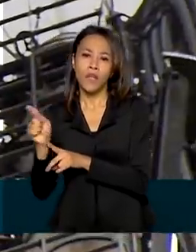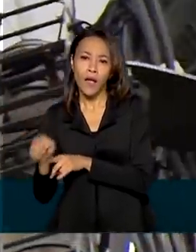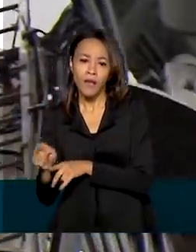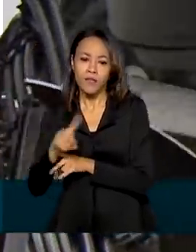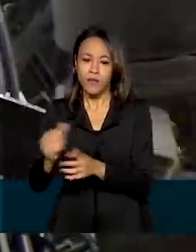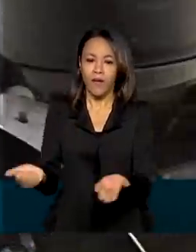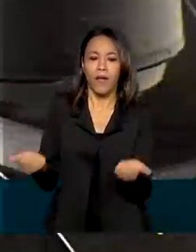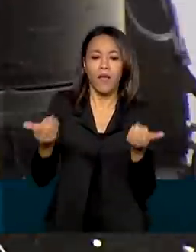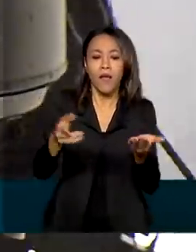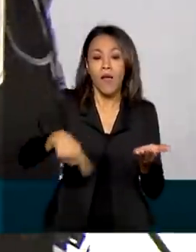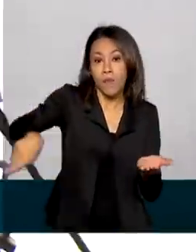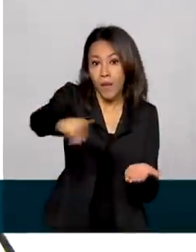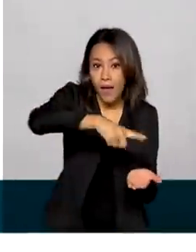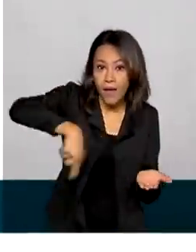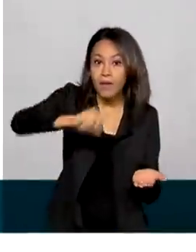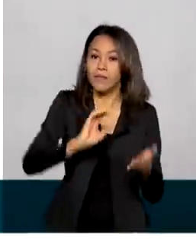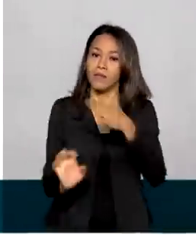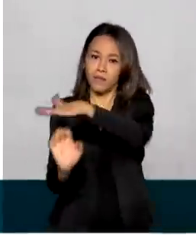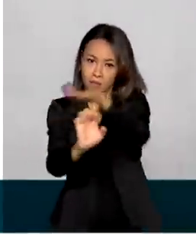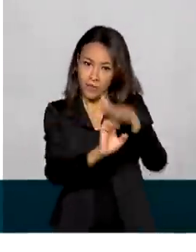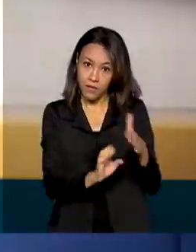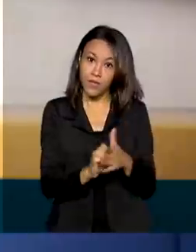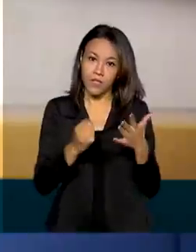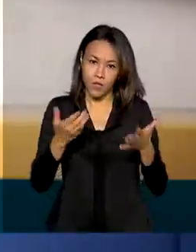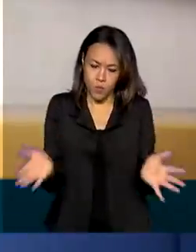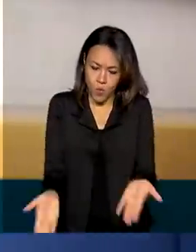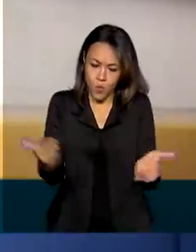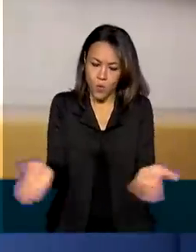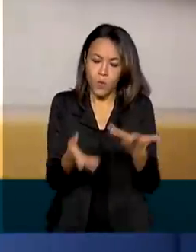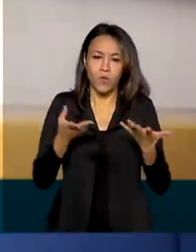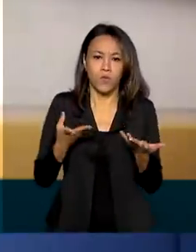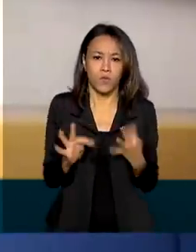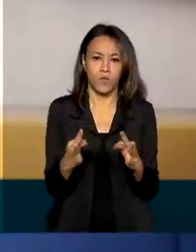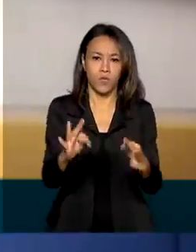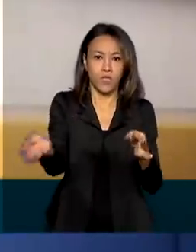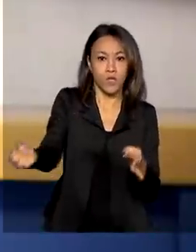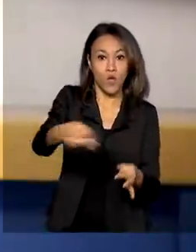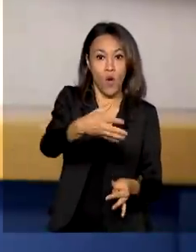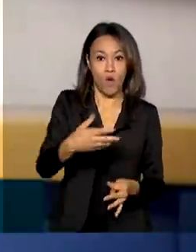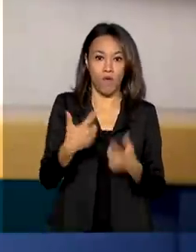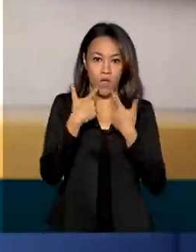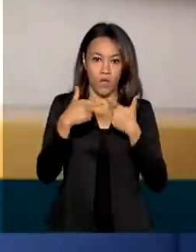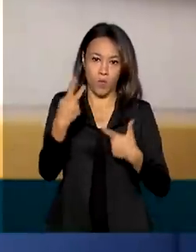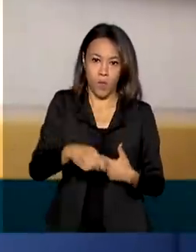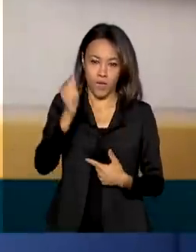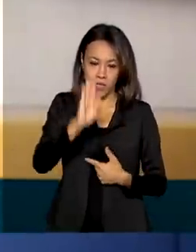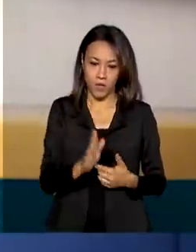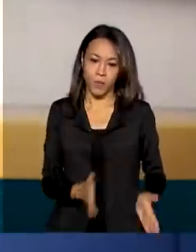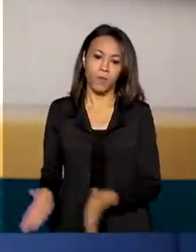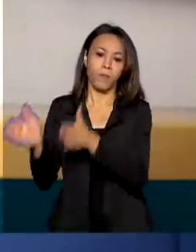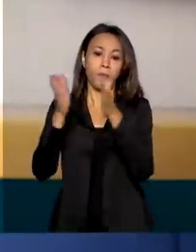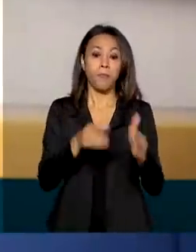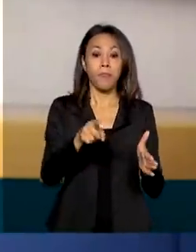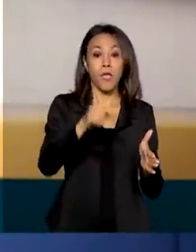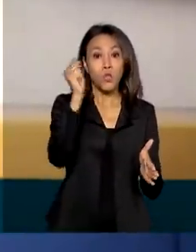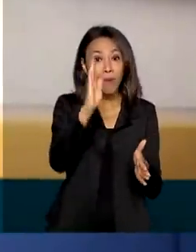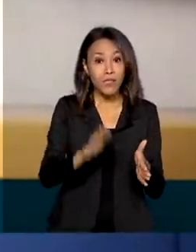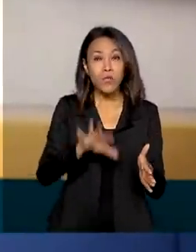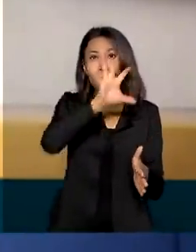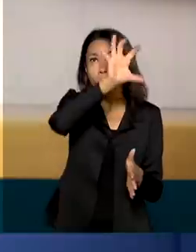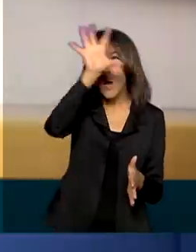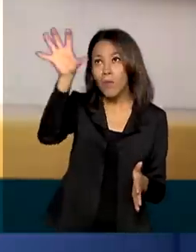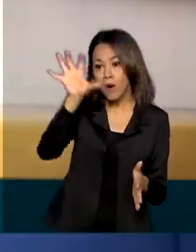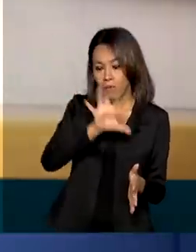no desenvolvimento dessa nova tecnologia. No Brasil existem milhares de prestadores regionais que somados,